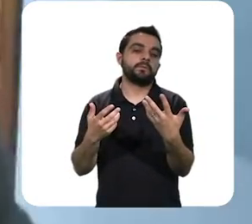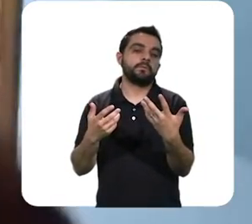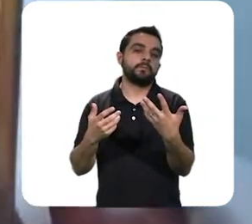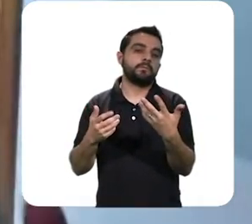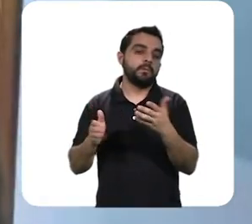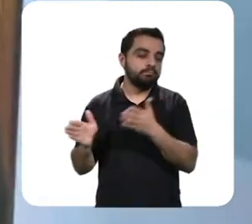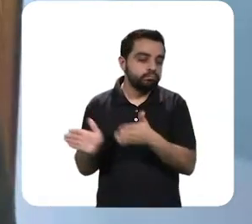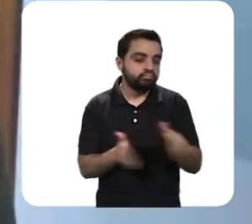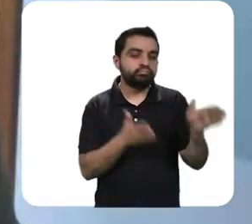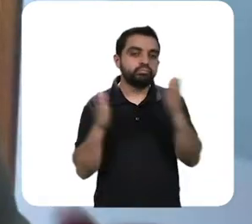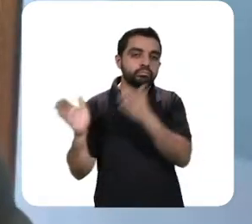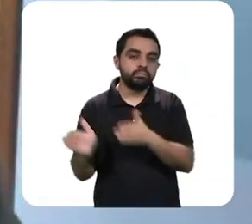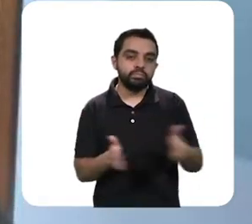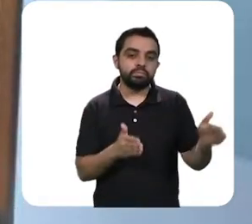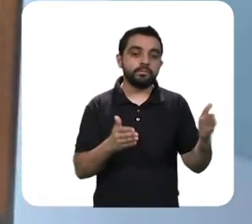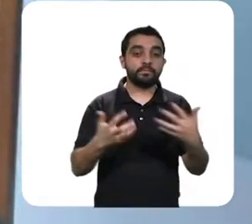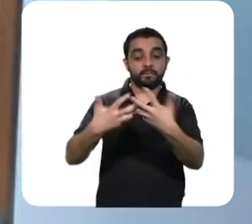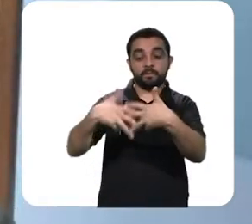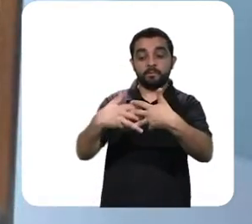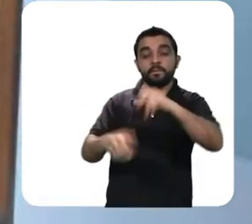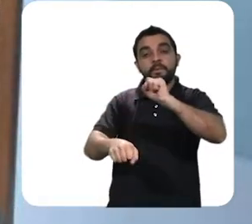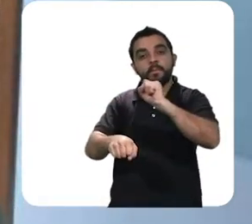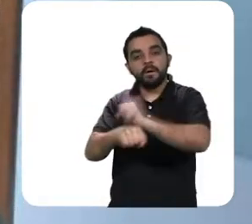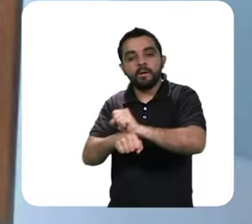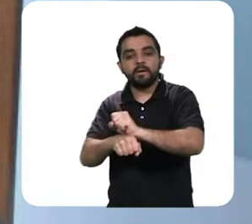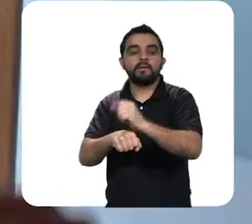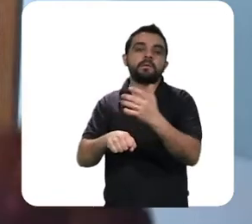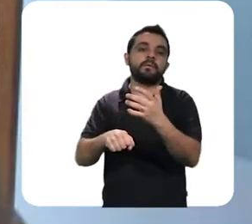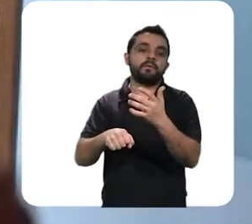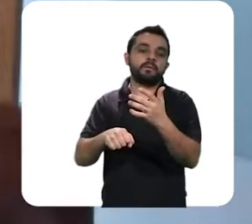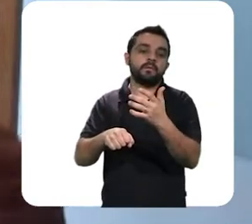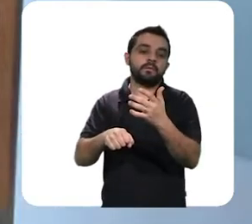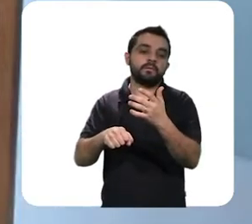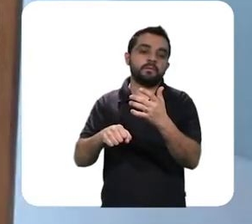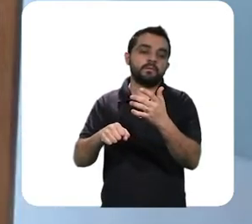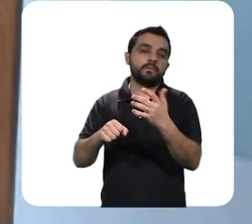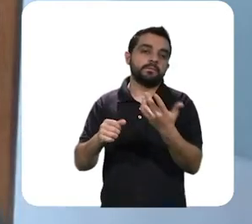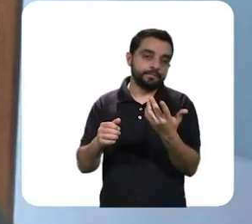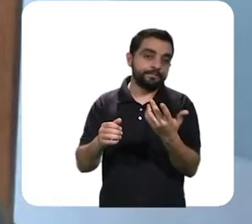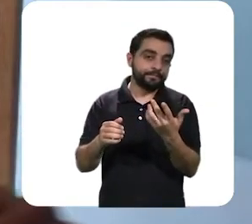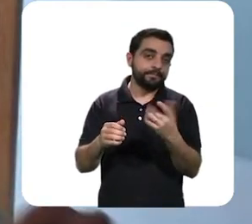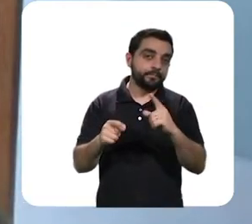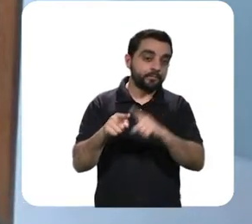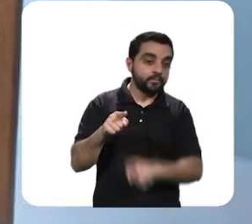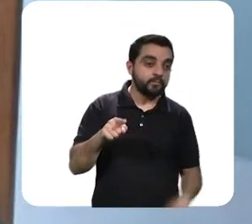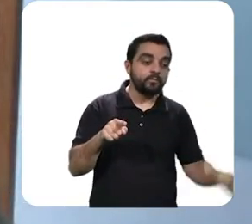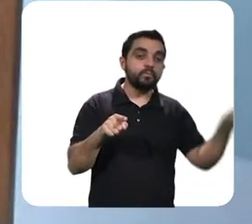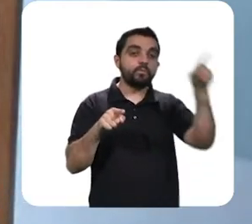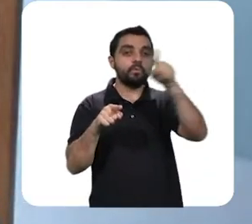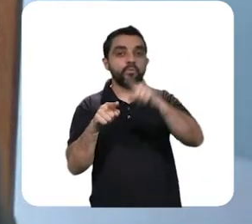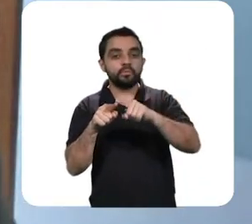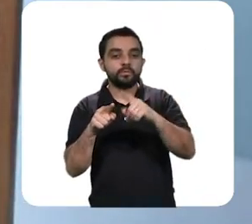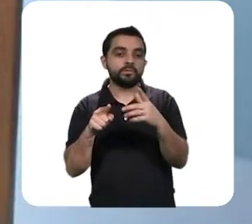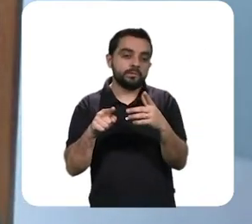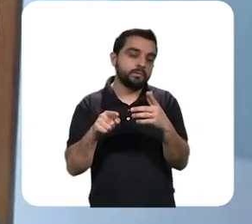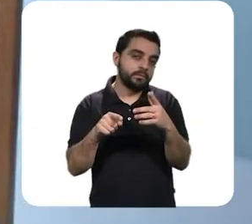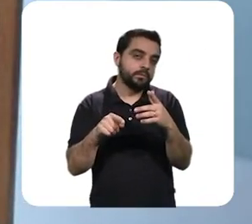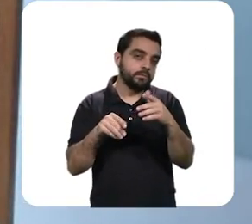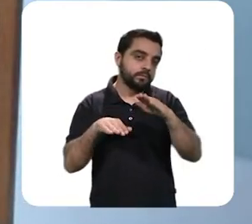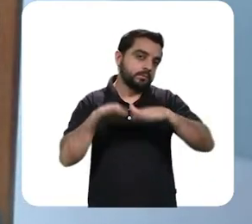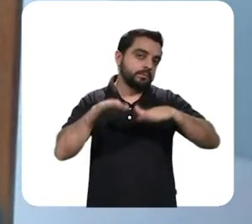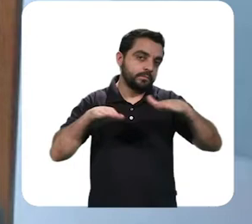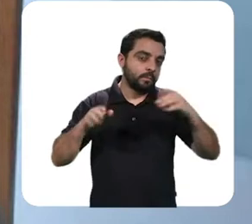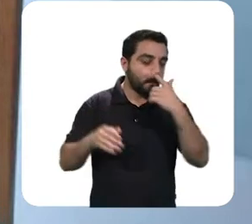assim as máquinas estão lá produzindo baixa um pouco um pouco da utilização da capacidade produtiva